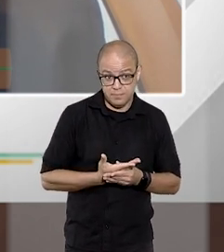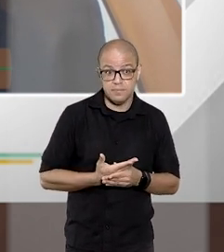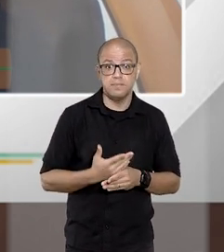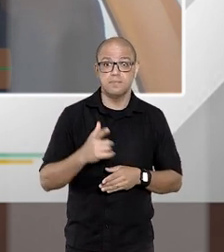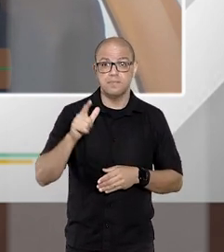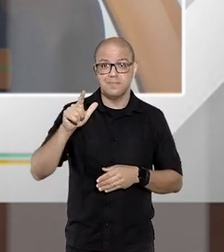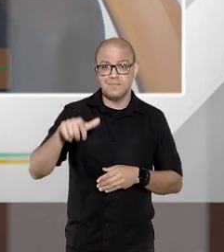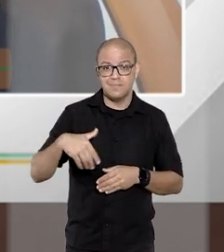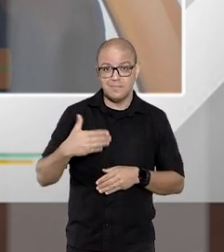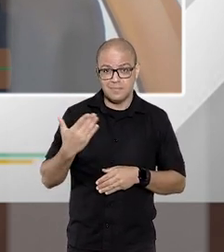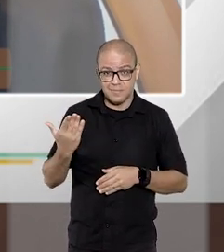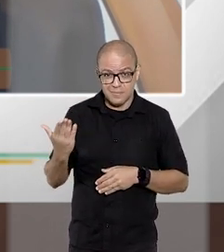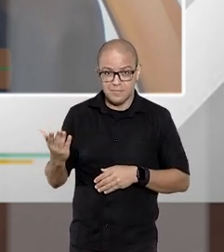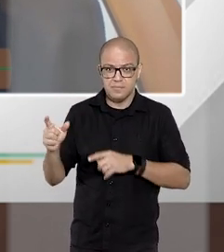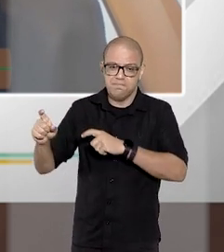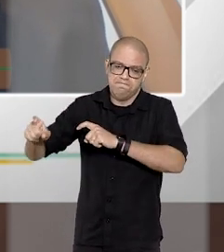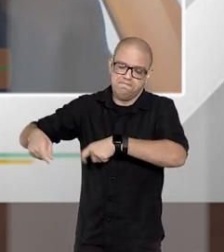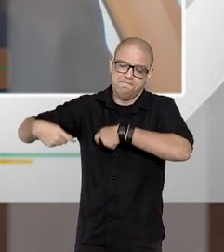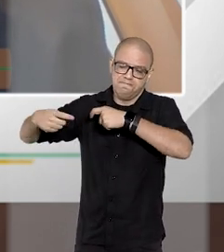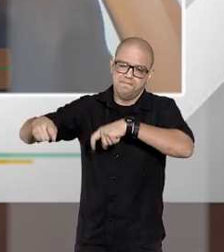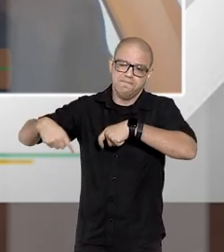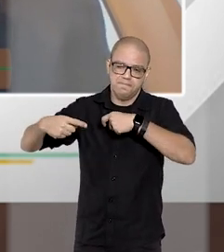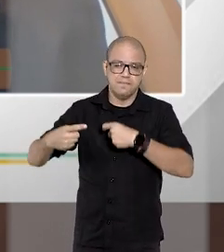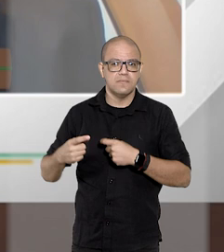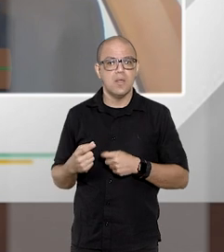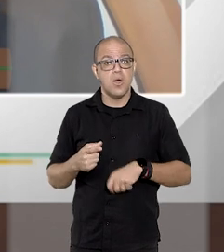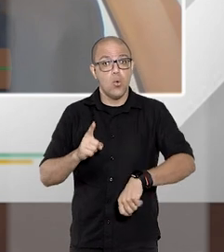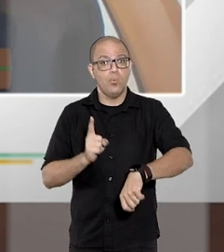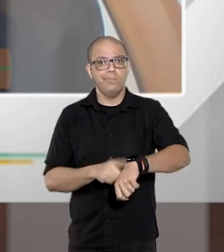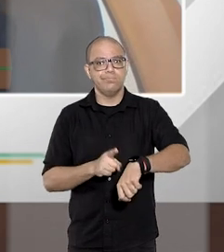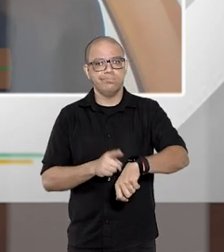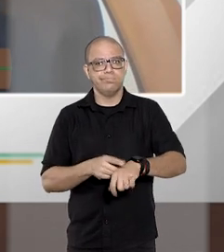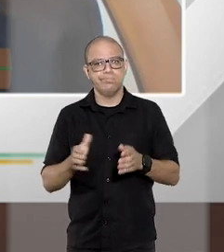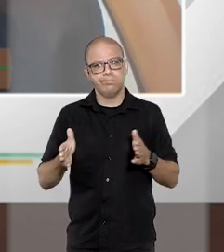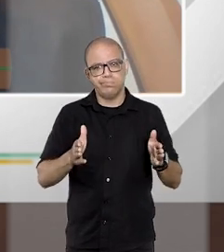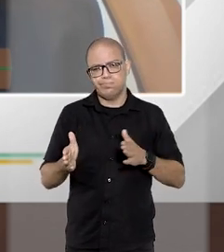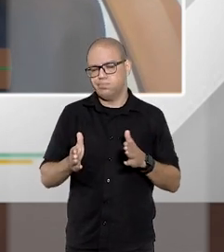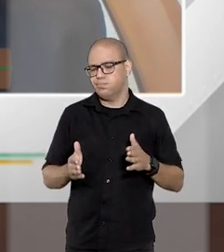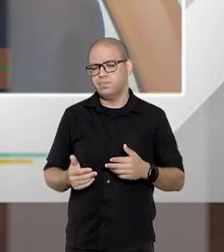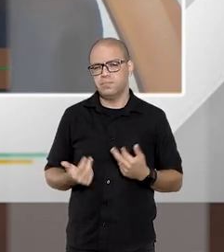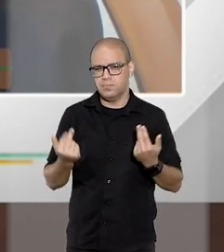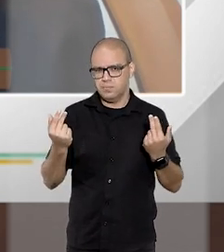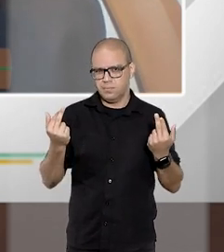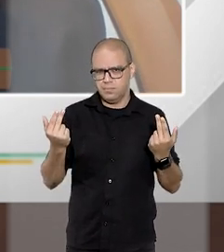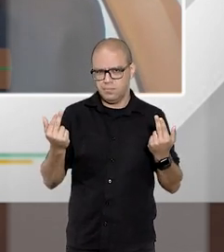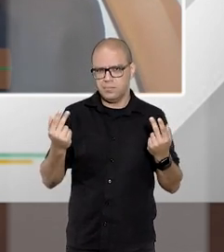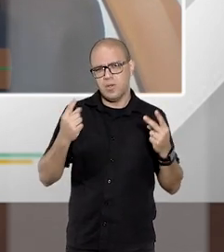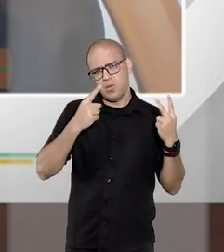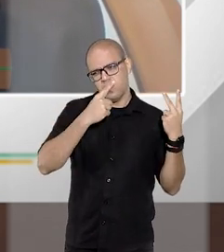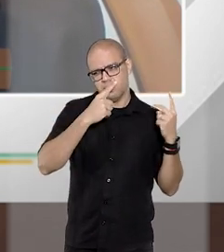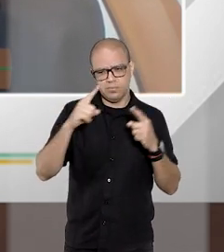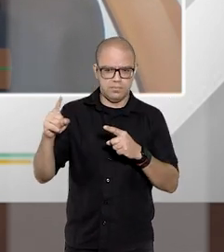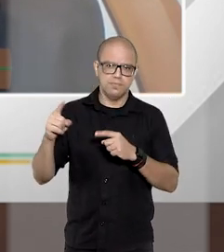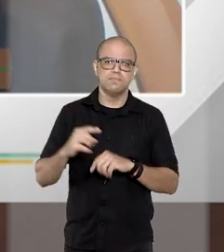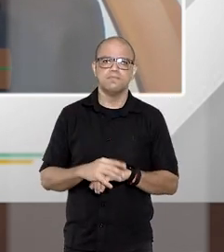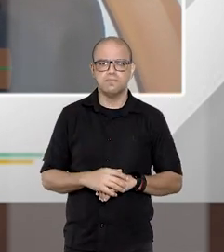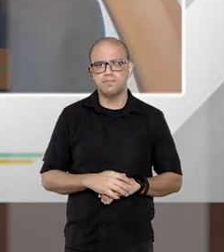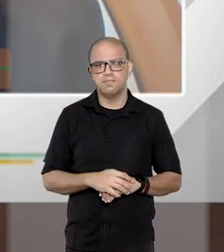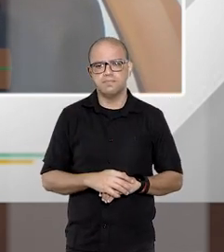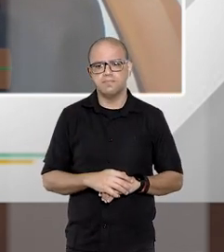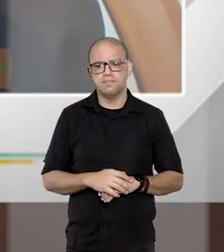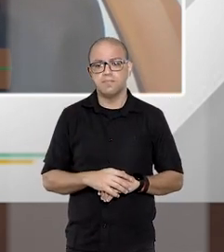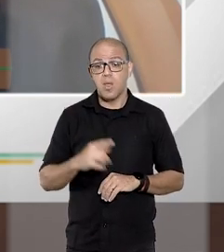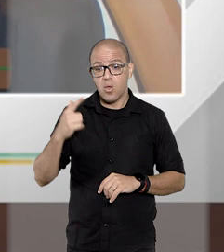processual pela fazenda então portanto o prazo dela é o mesmo que seria para a parte que contra ela litiga